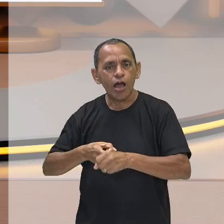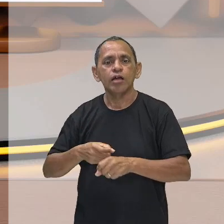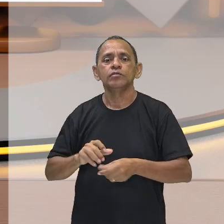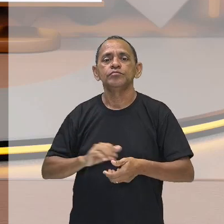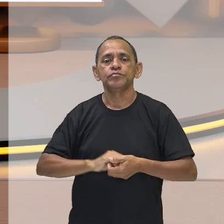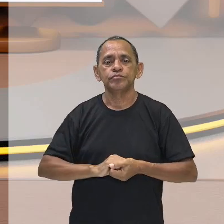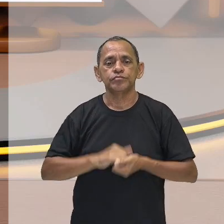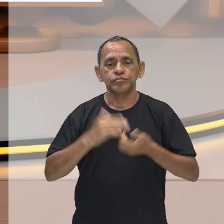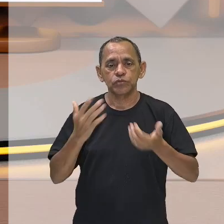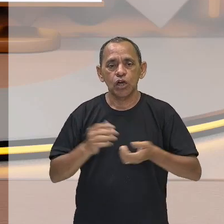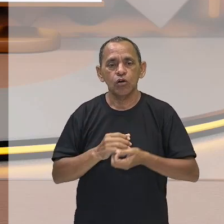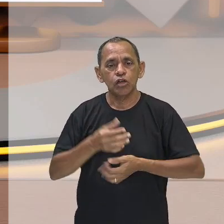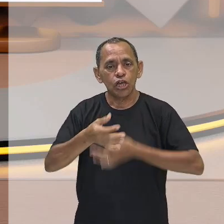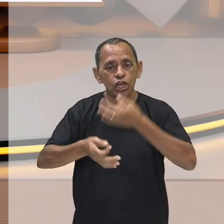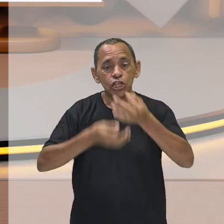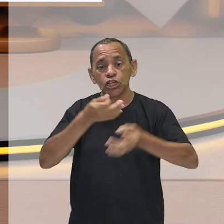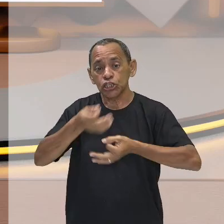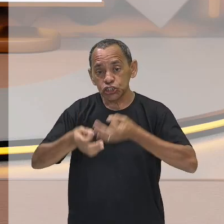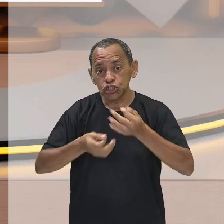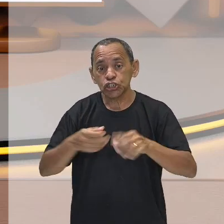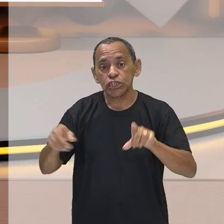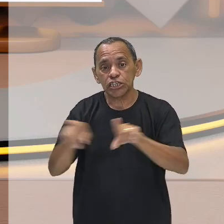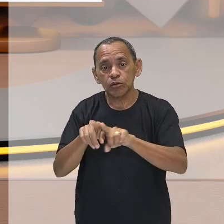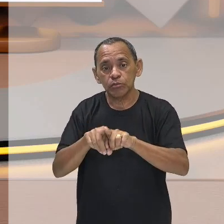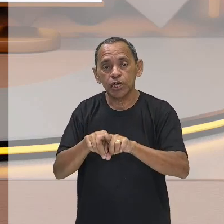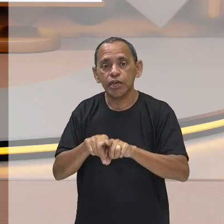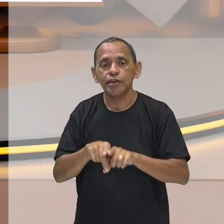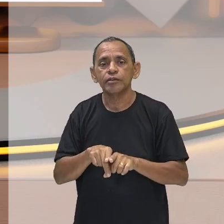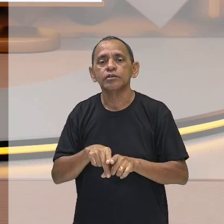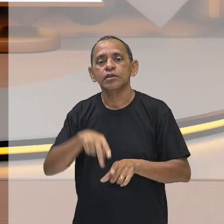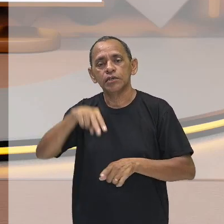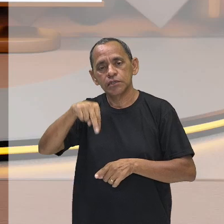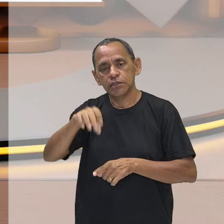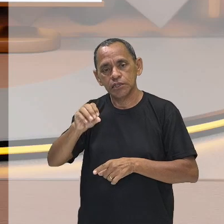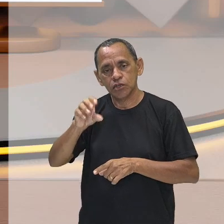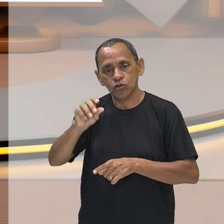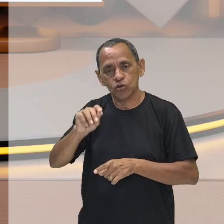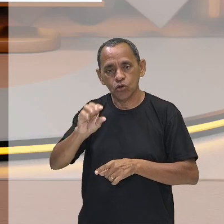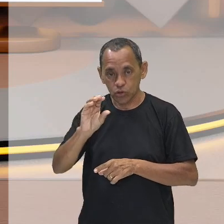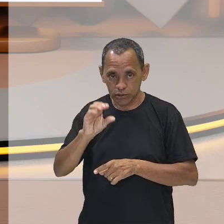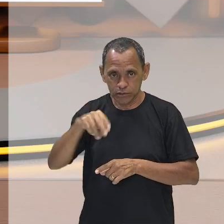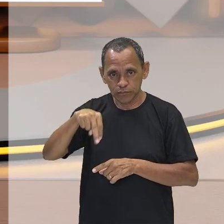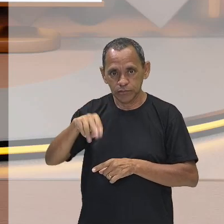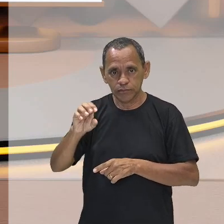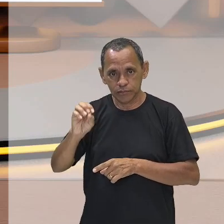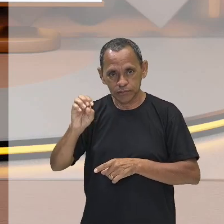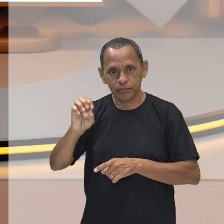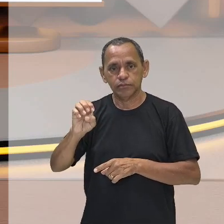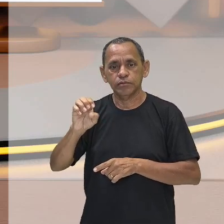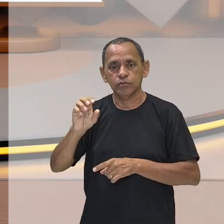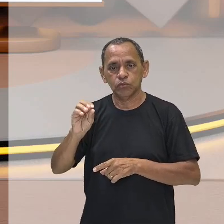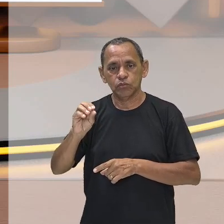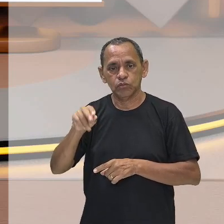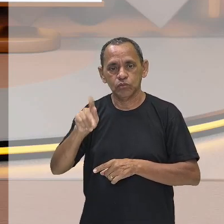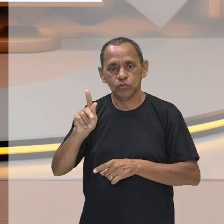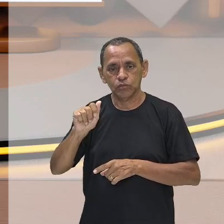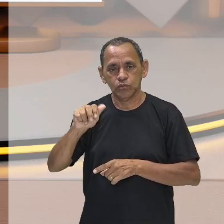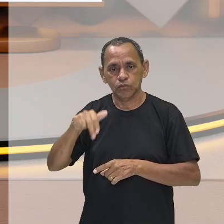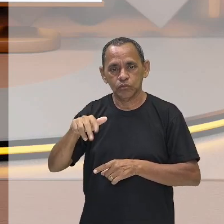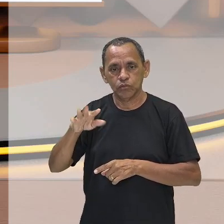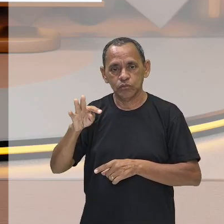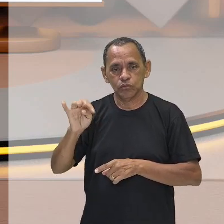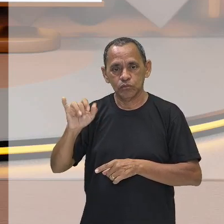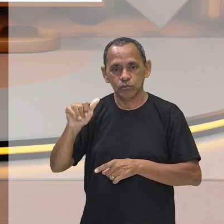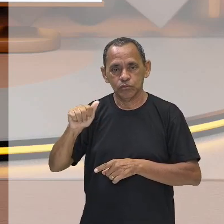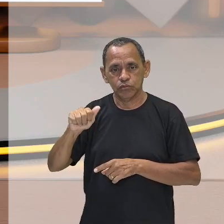positivista. E critica também os neocantianos, porque ele diz o seguinte, que a sociologia deverá